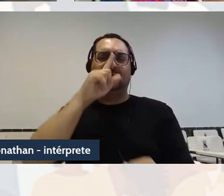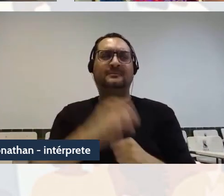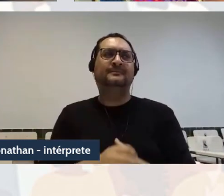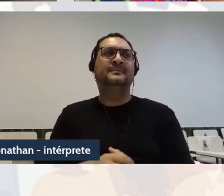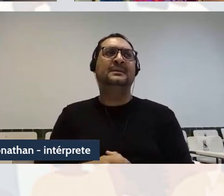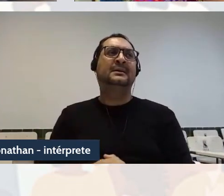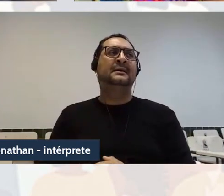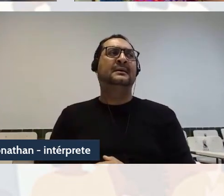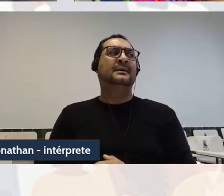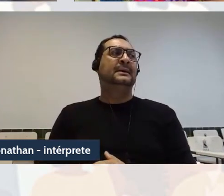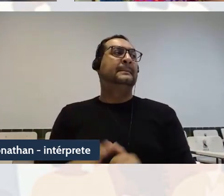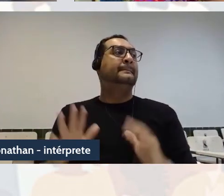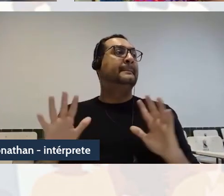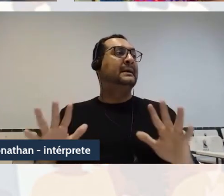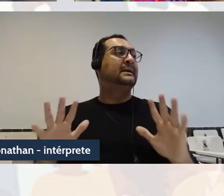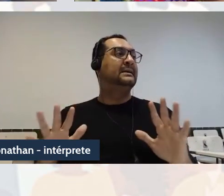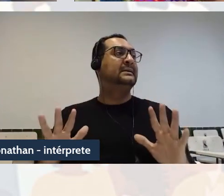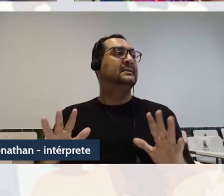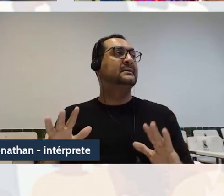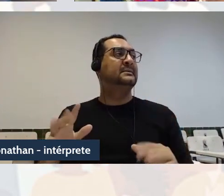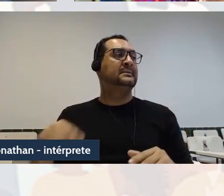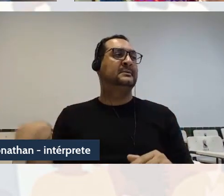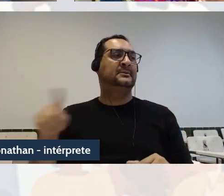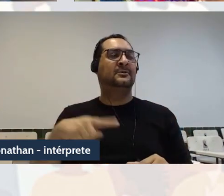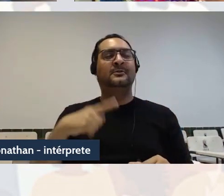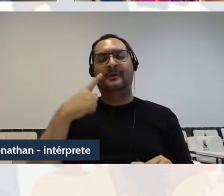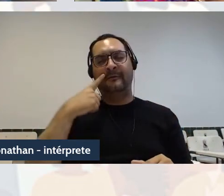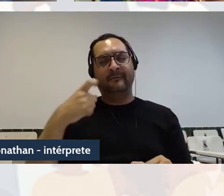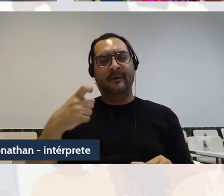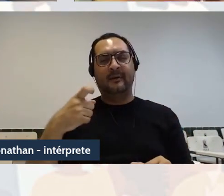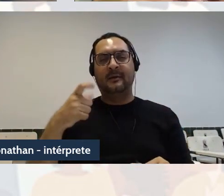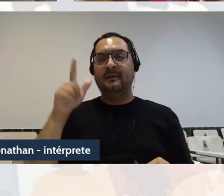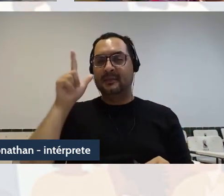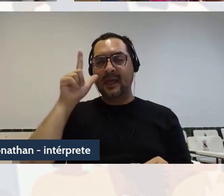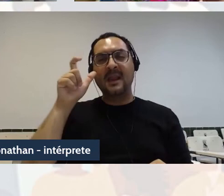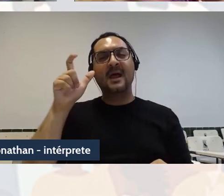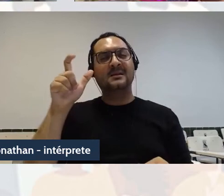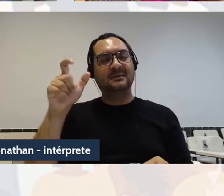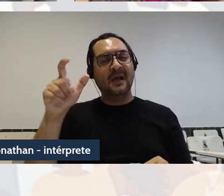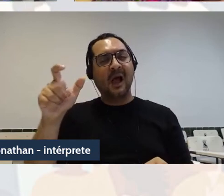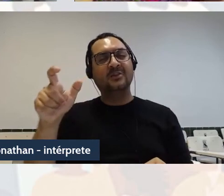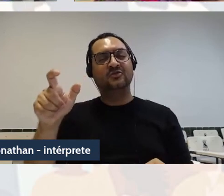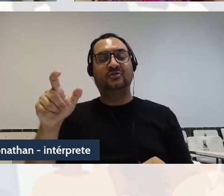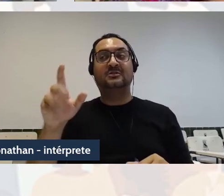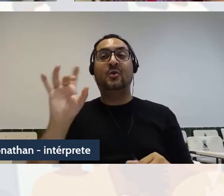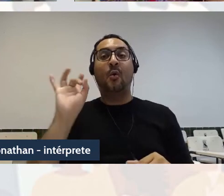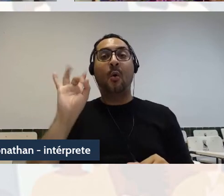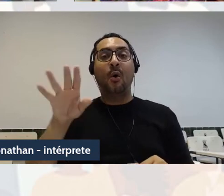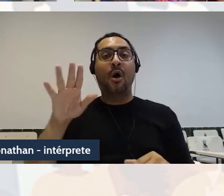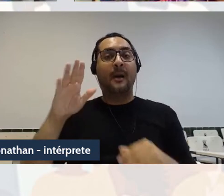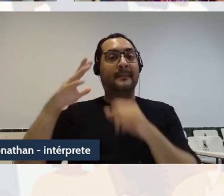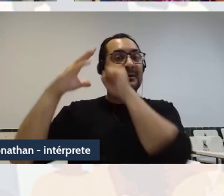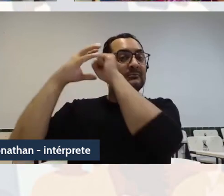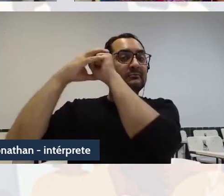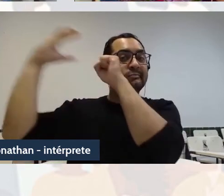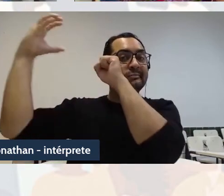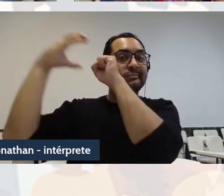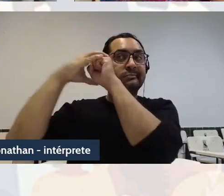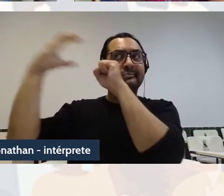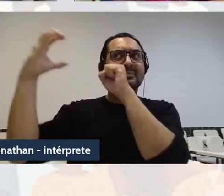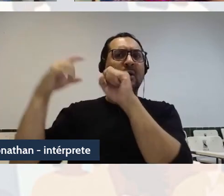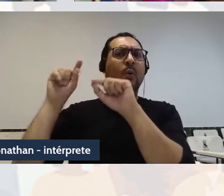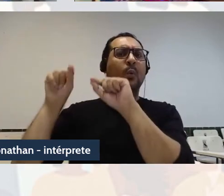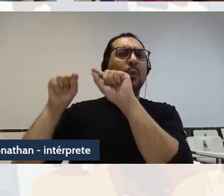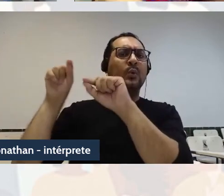é interessante, como o entendimento que vem sendo construído, desconstruído sobre decolonial, né, anticolonial,